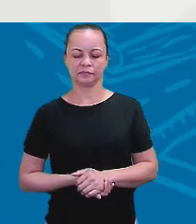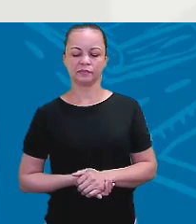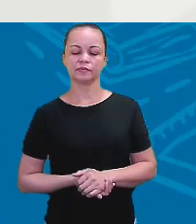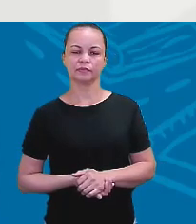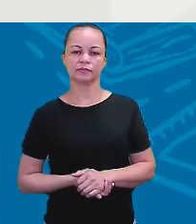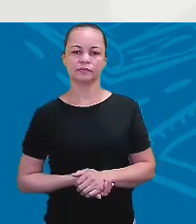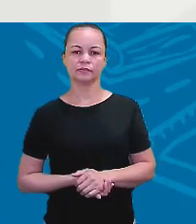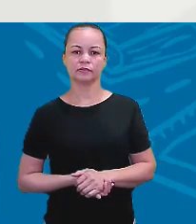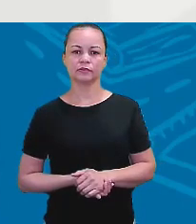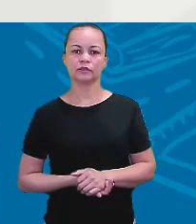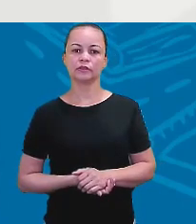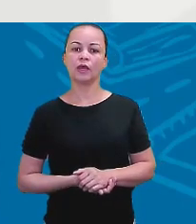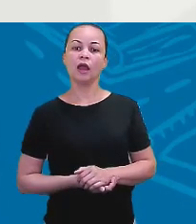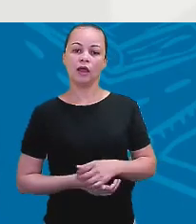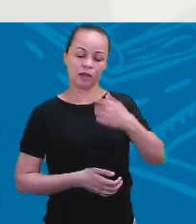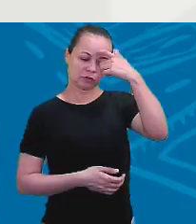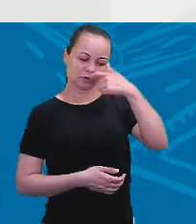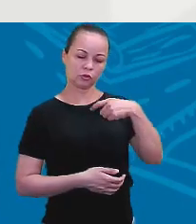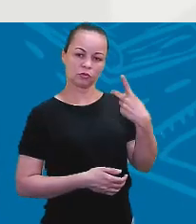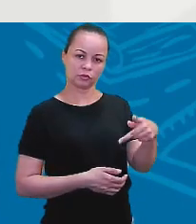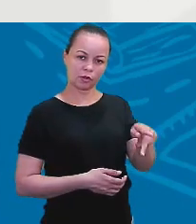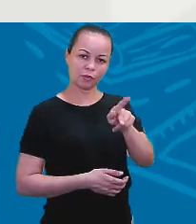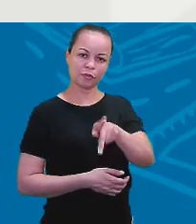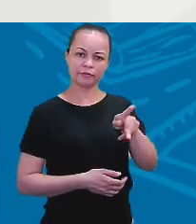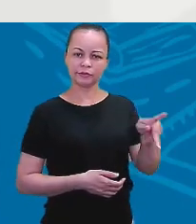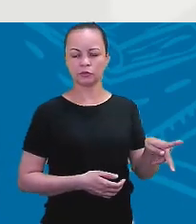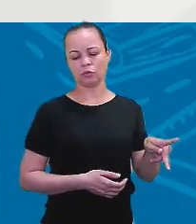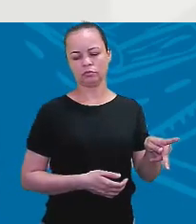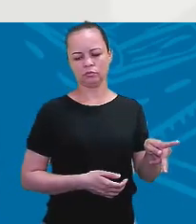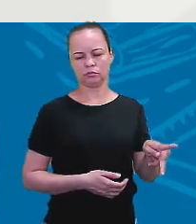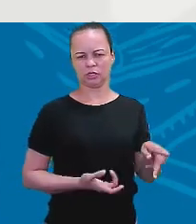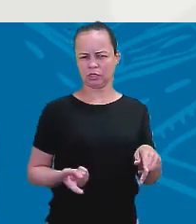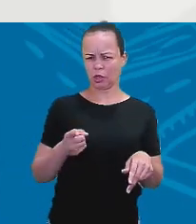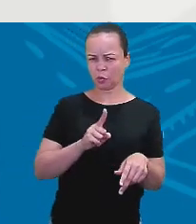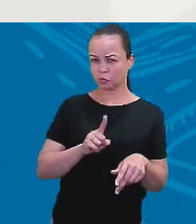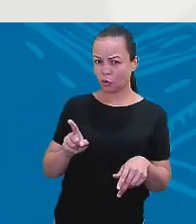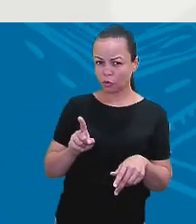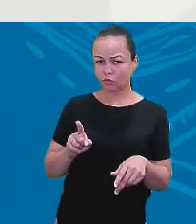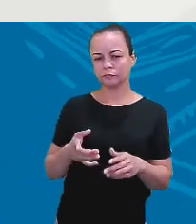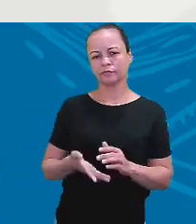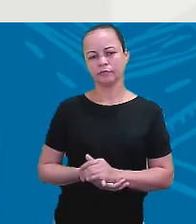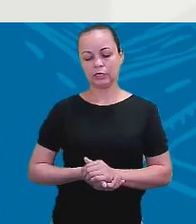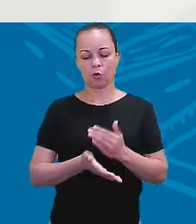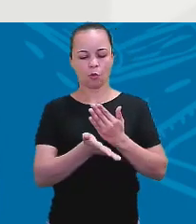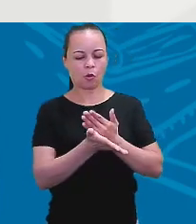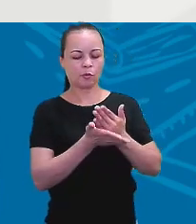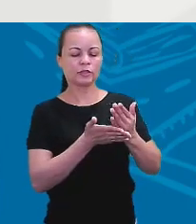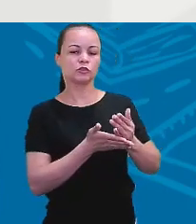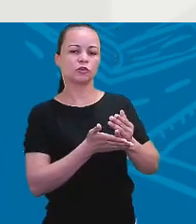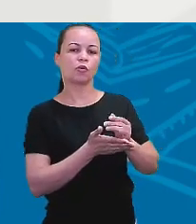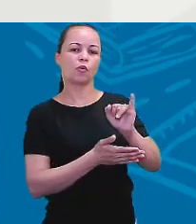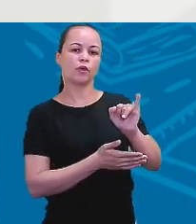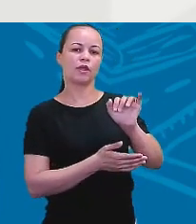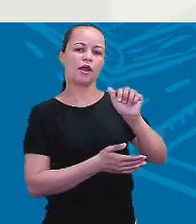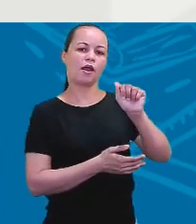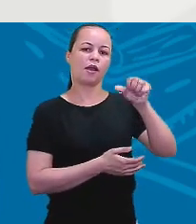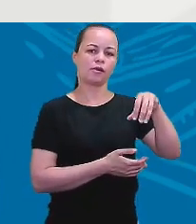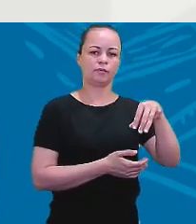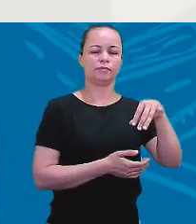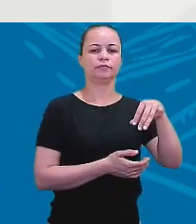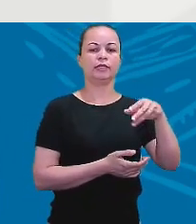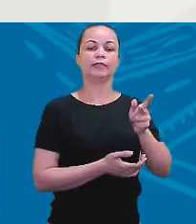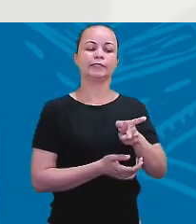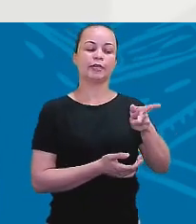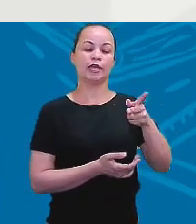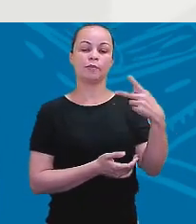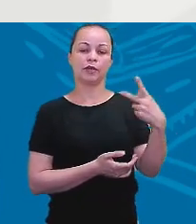teacher. Eu sou seu professor. Aren't I? Não sou. Então, veja. Começou com I am. Sempre que a frase